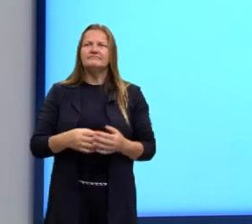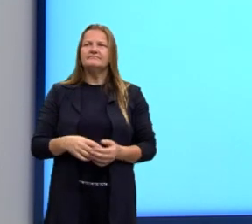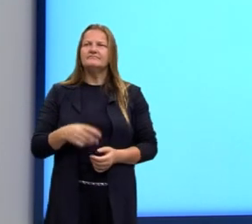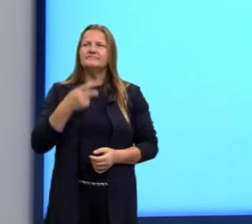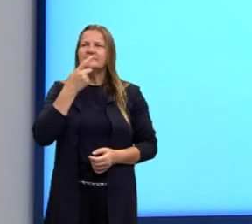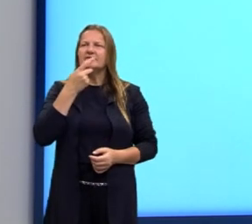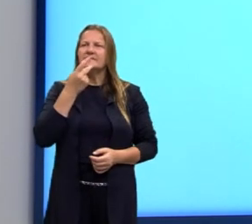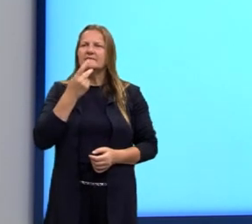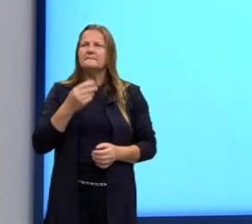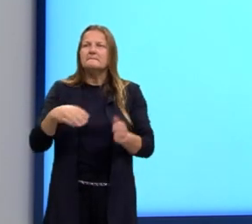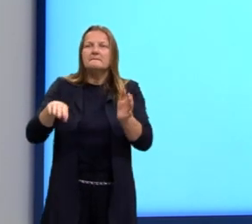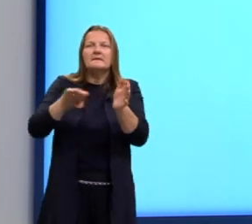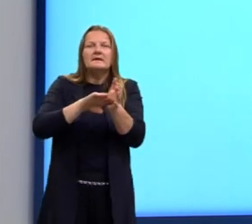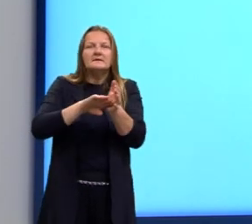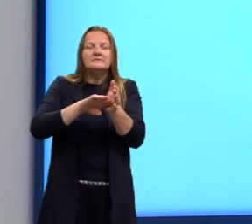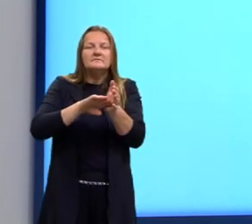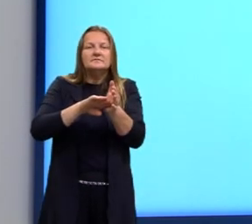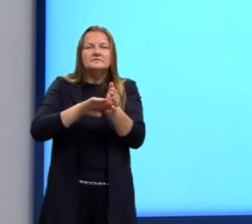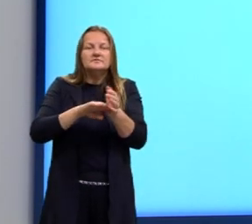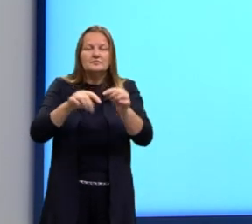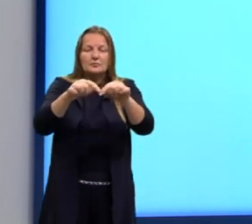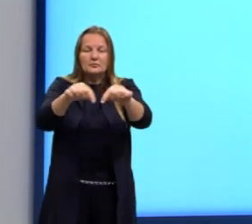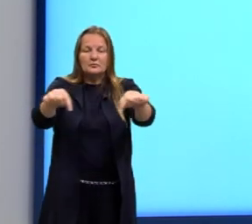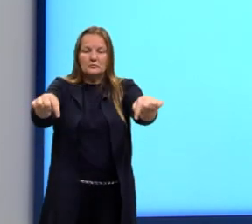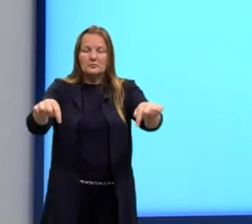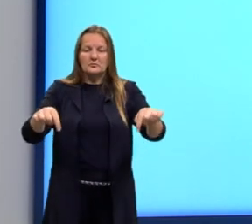chega ao saguão,